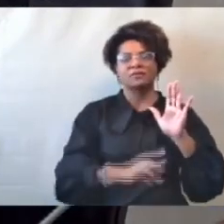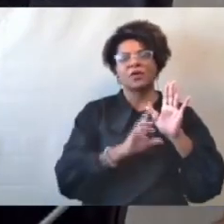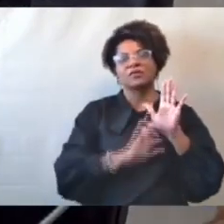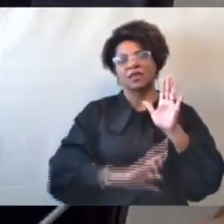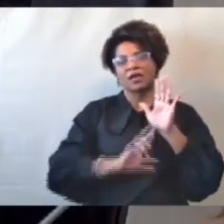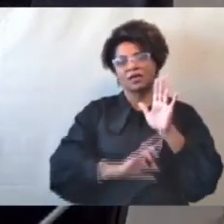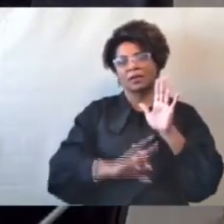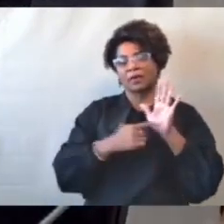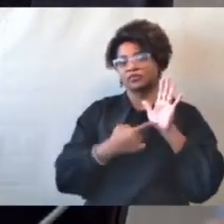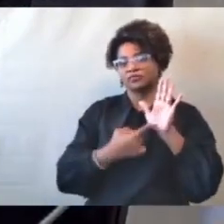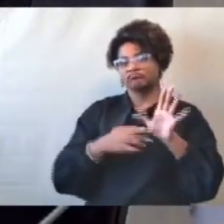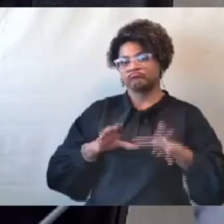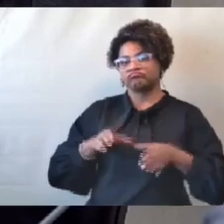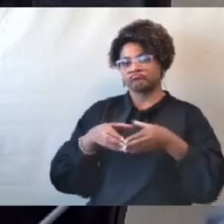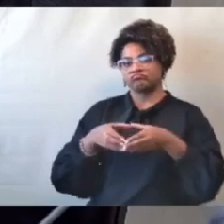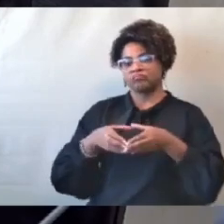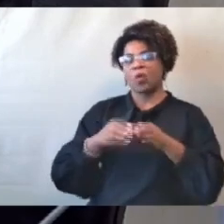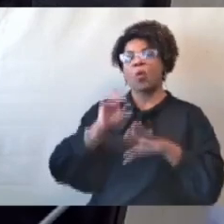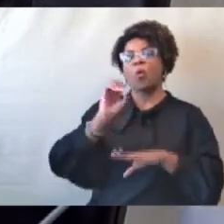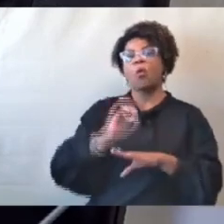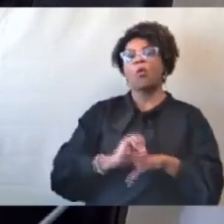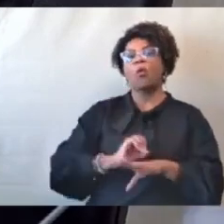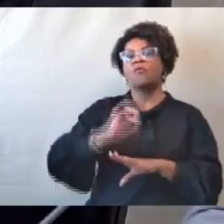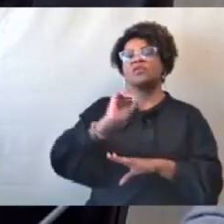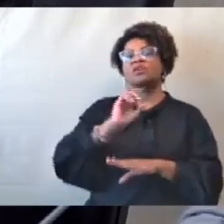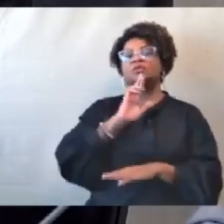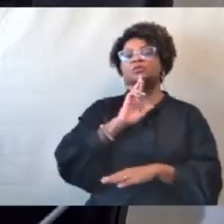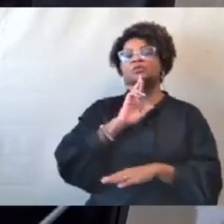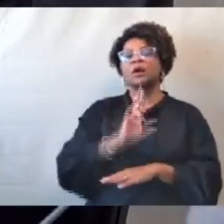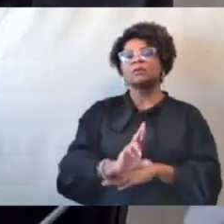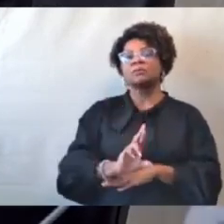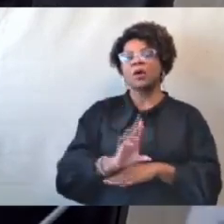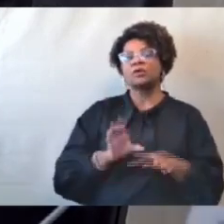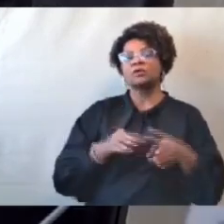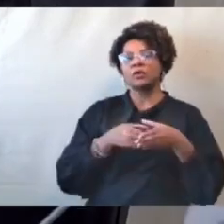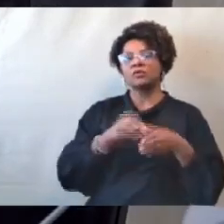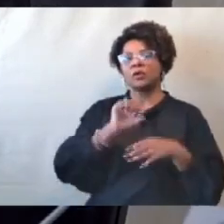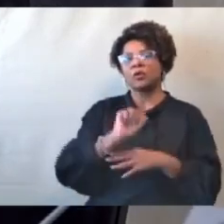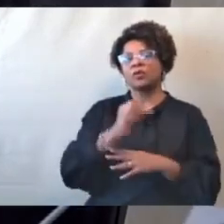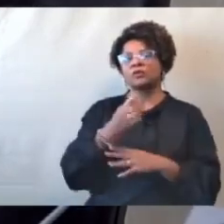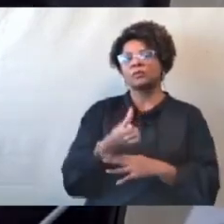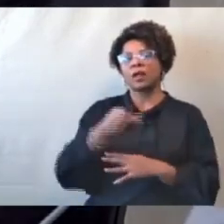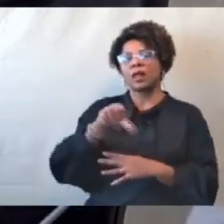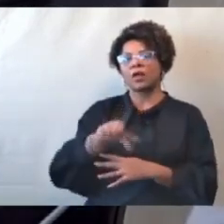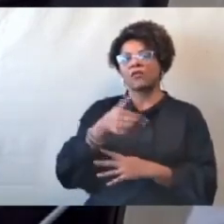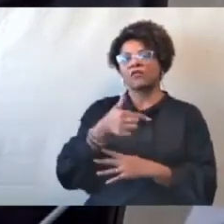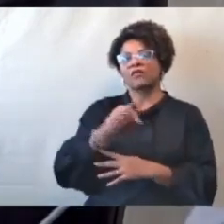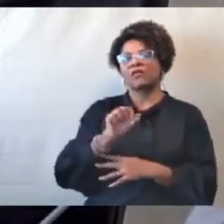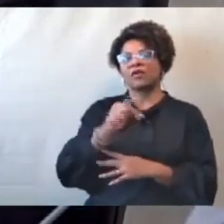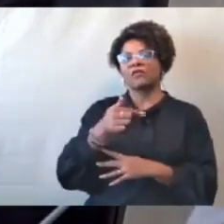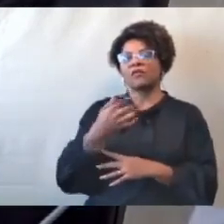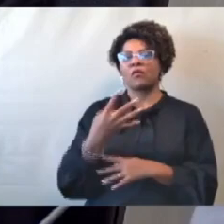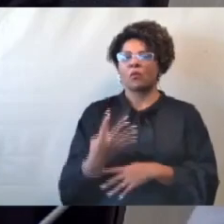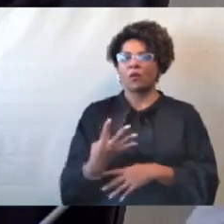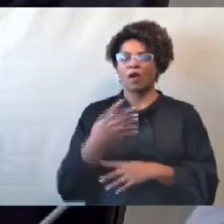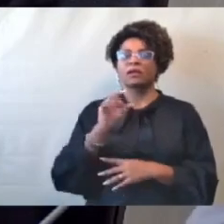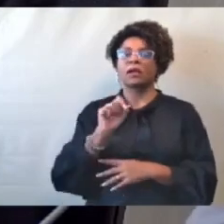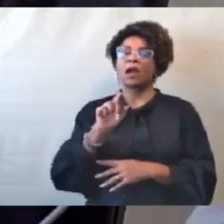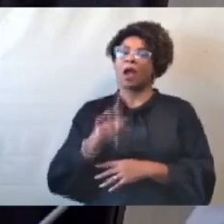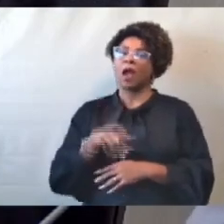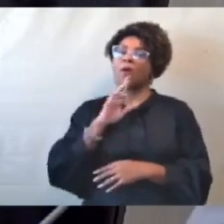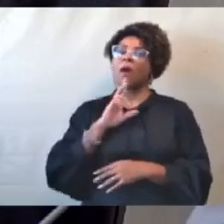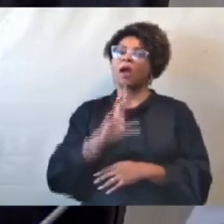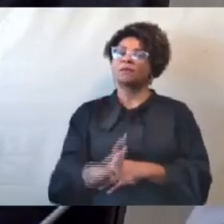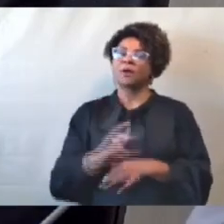Ofício em resposta ao requerimento da comissão 869-2024, que é uma resposta da